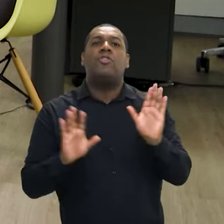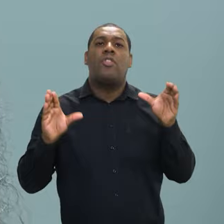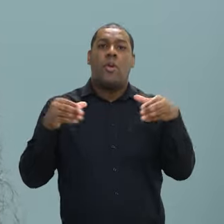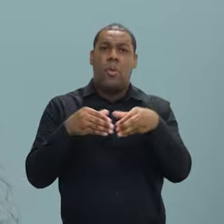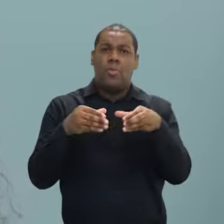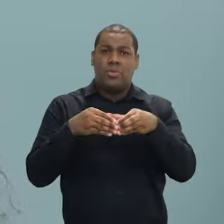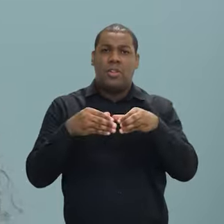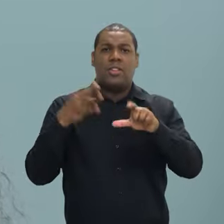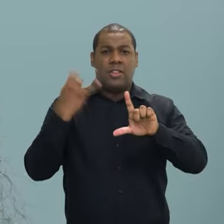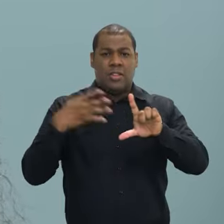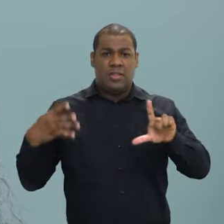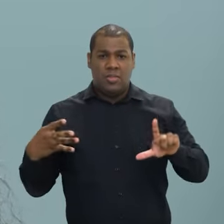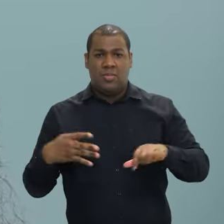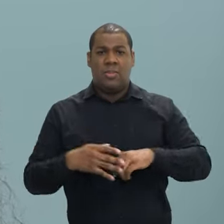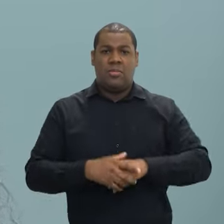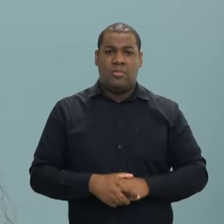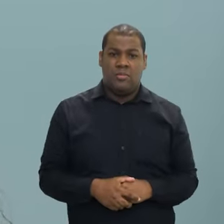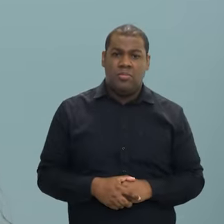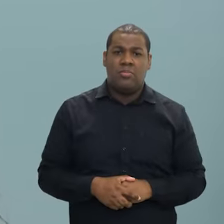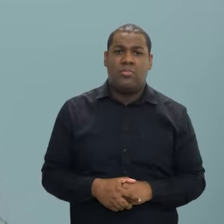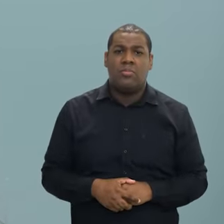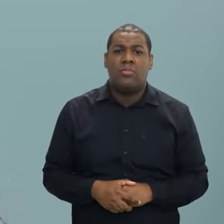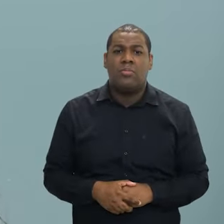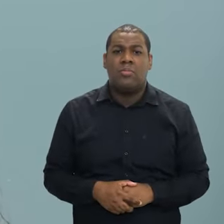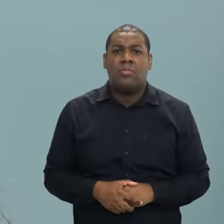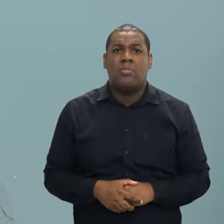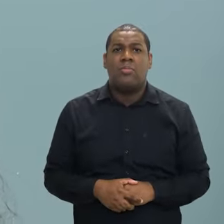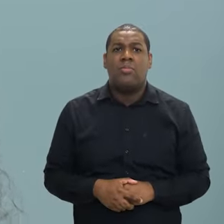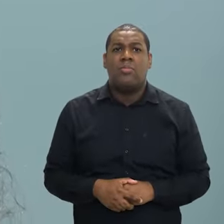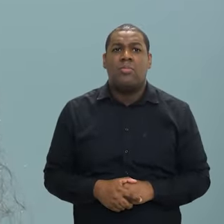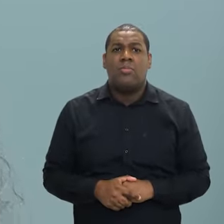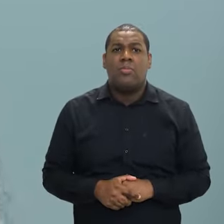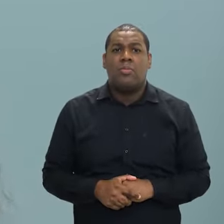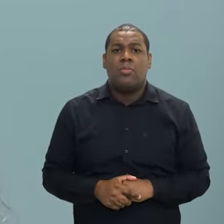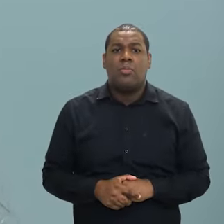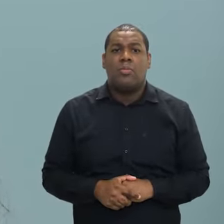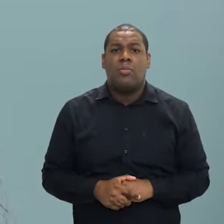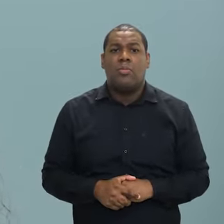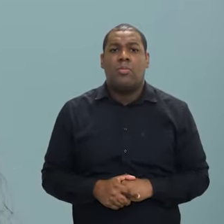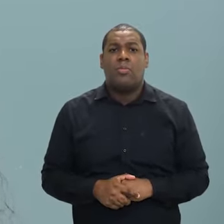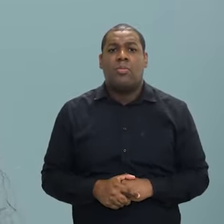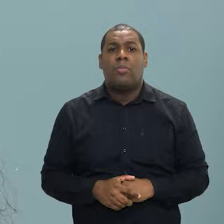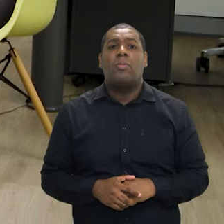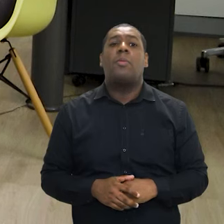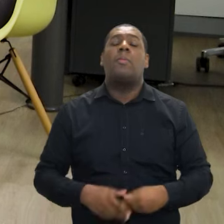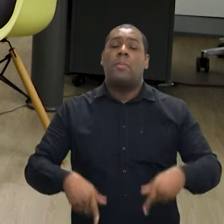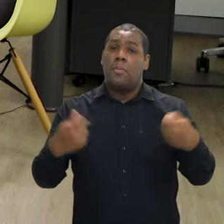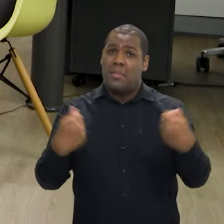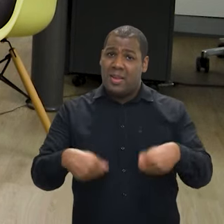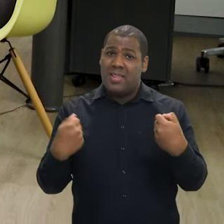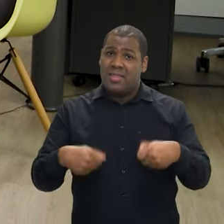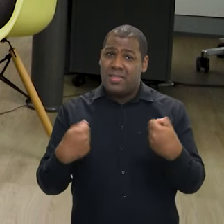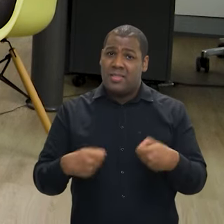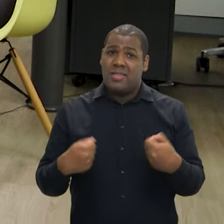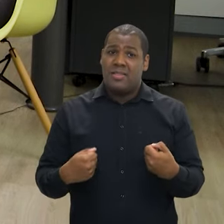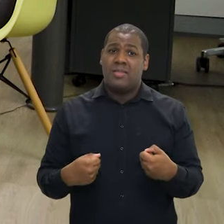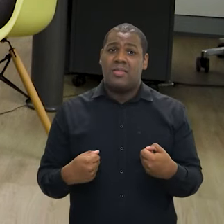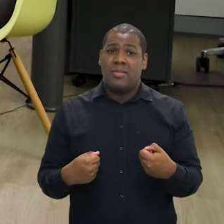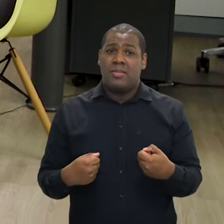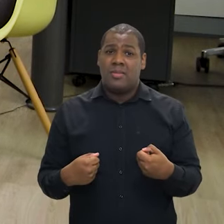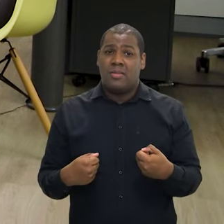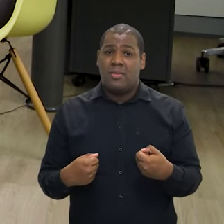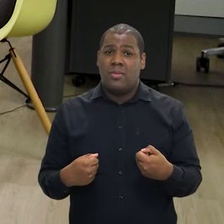ainda um grupo muito invisibilizado socialmente, né? Por diversas questões, mas politicamente